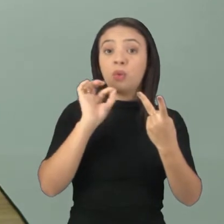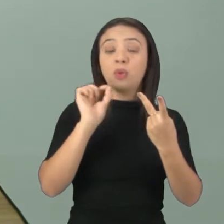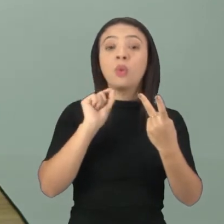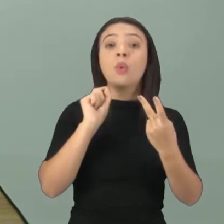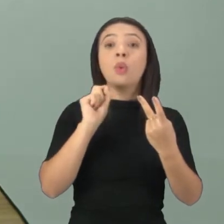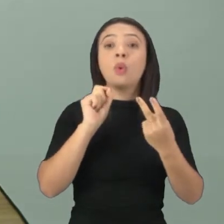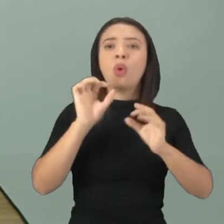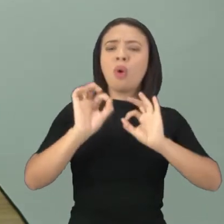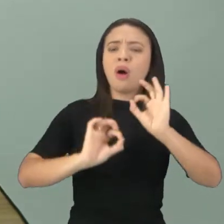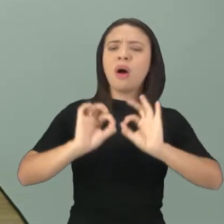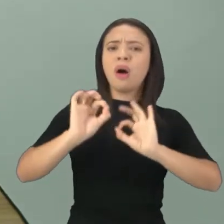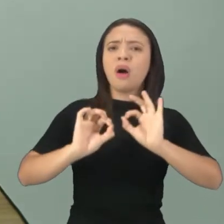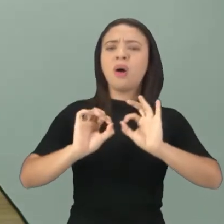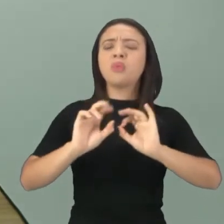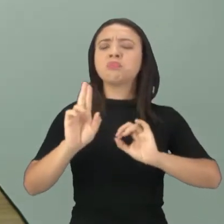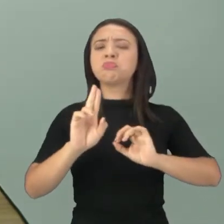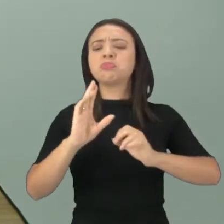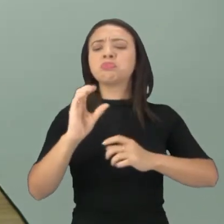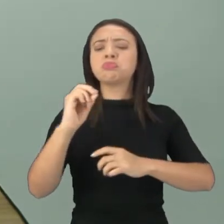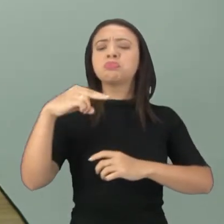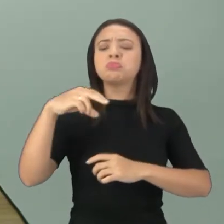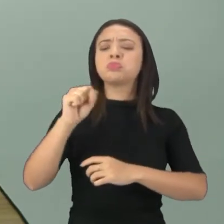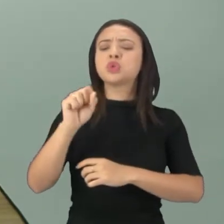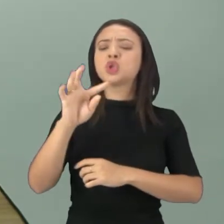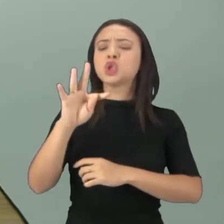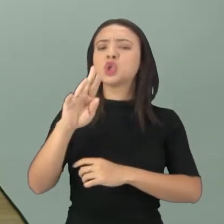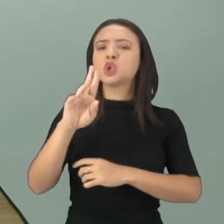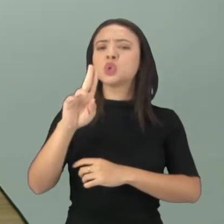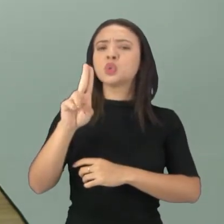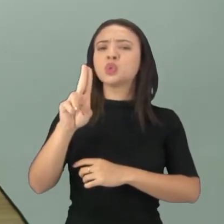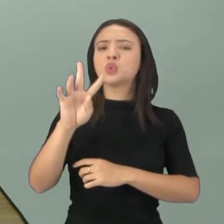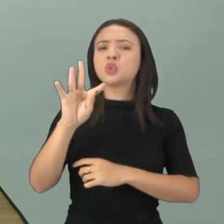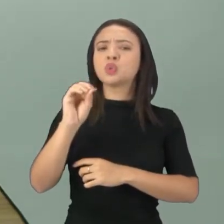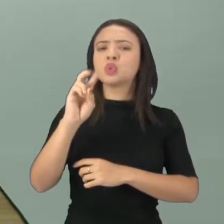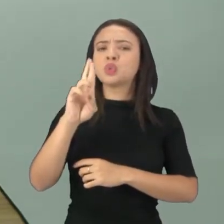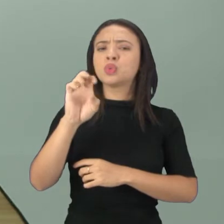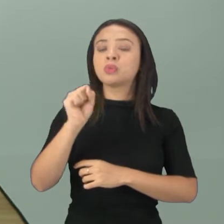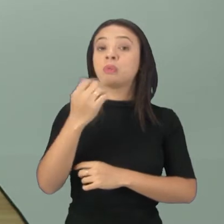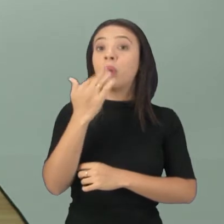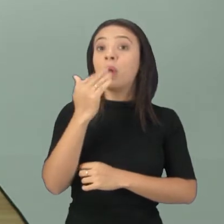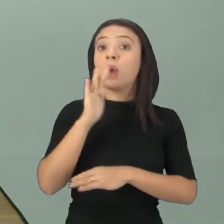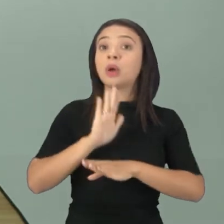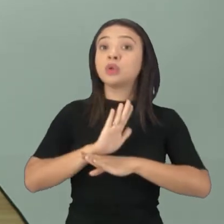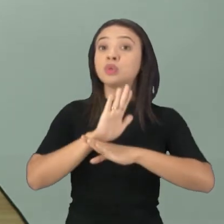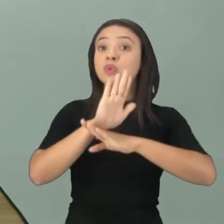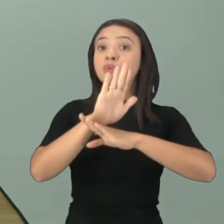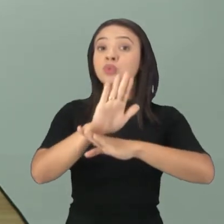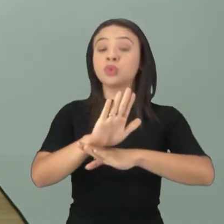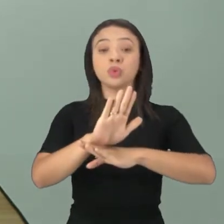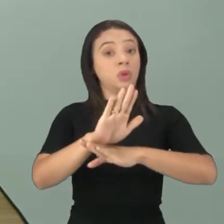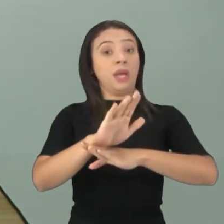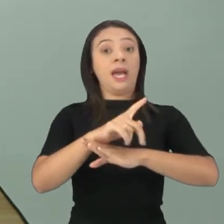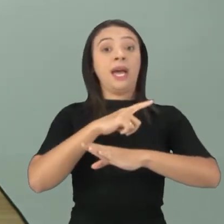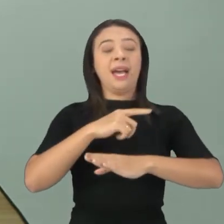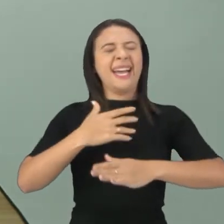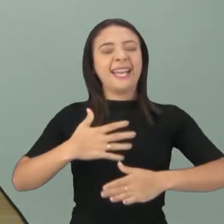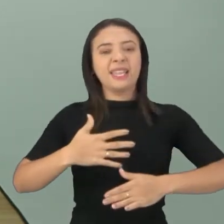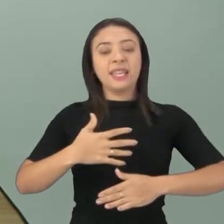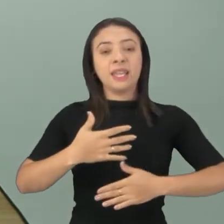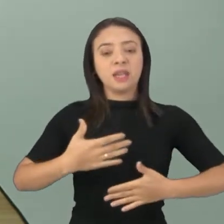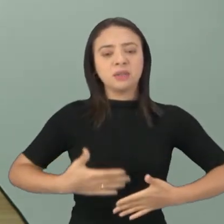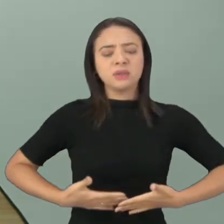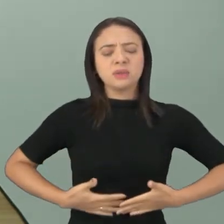são alimentos que ajudam a nutrir o corpo e